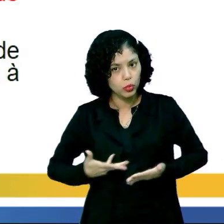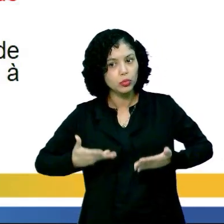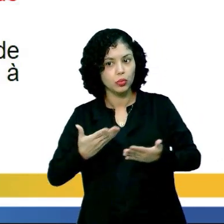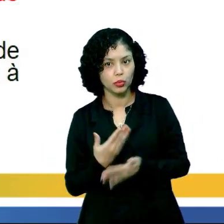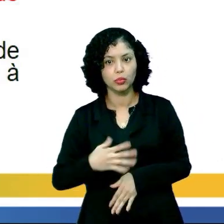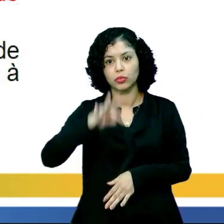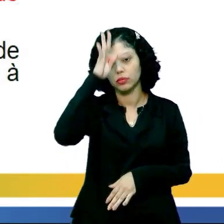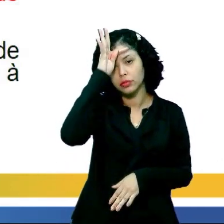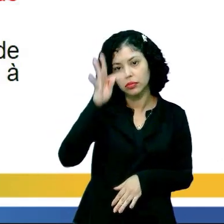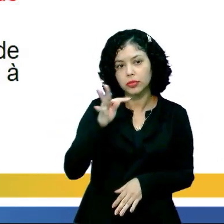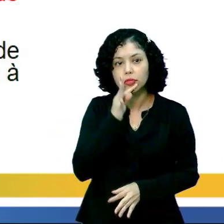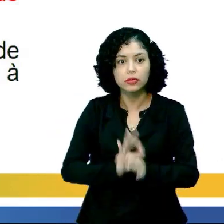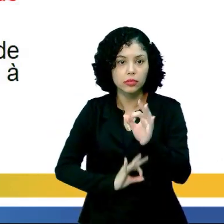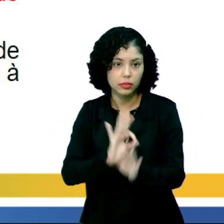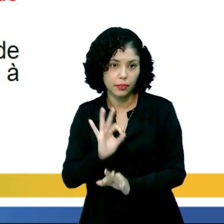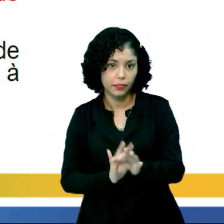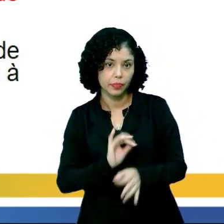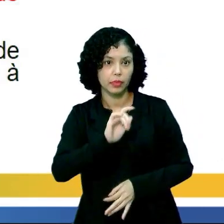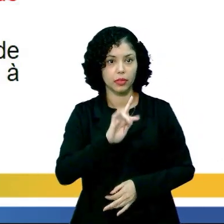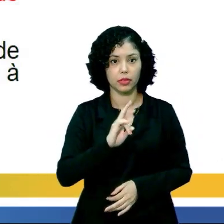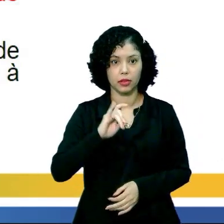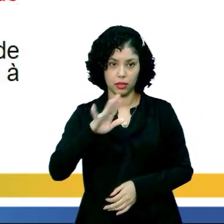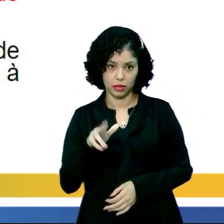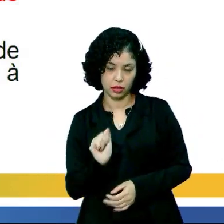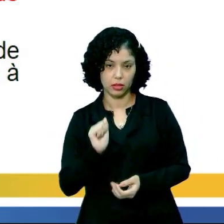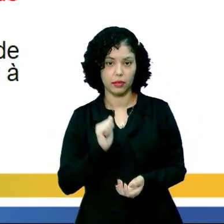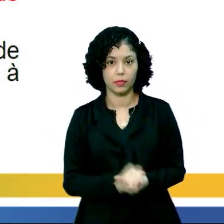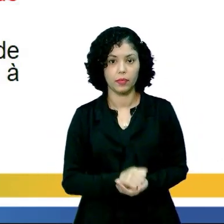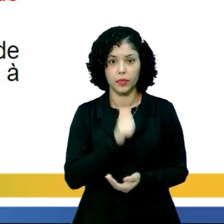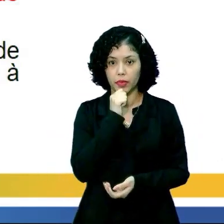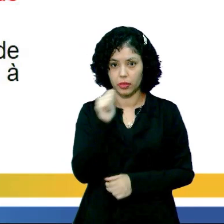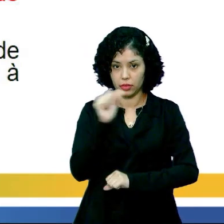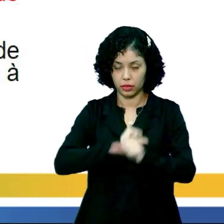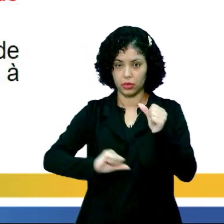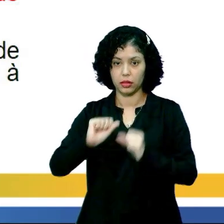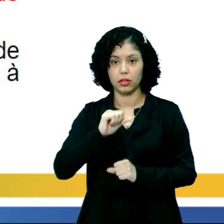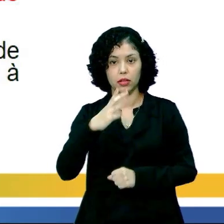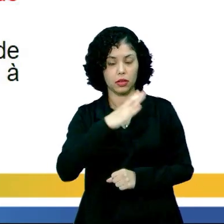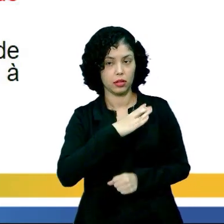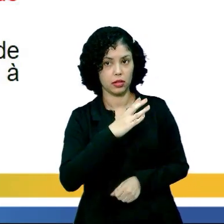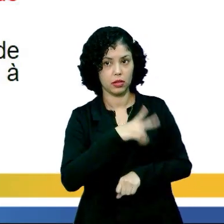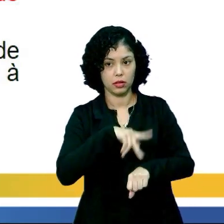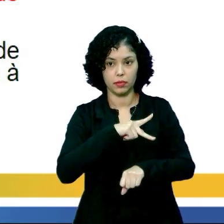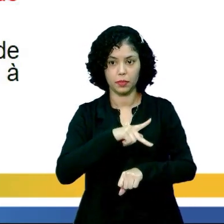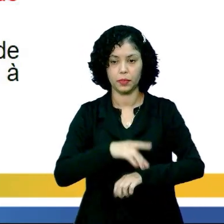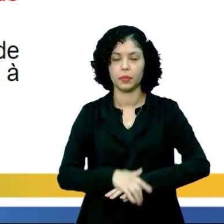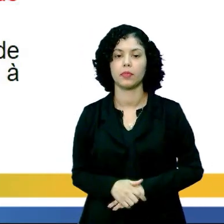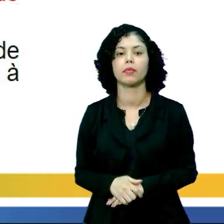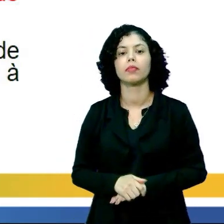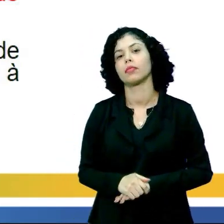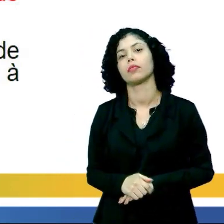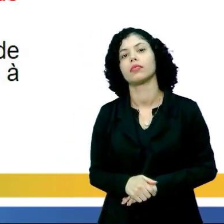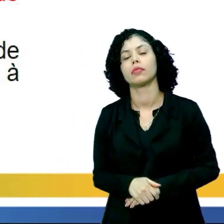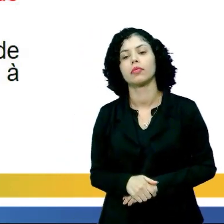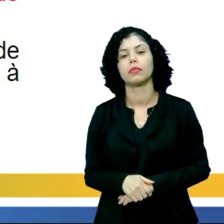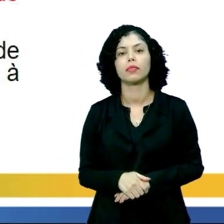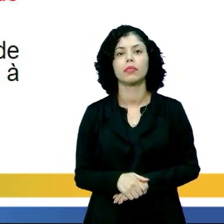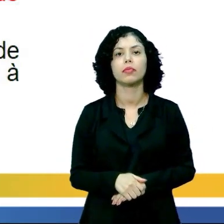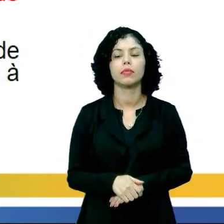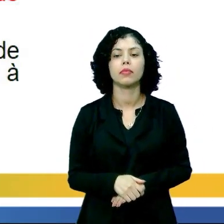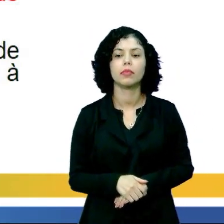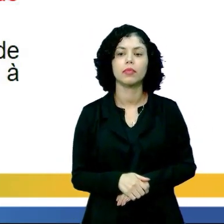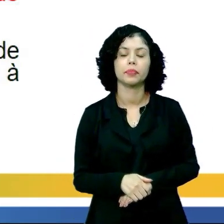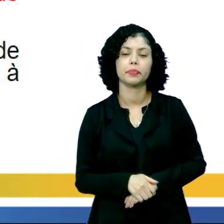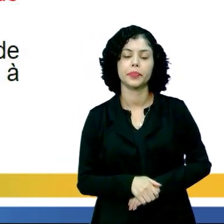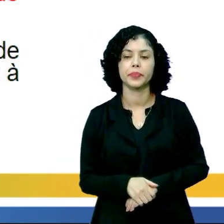preservação dos locais tradicionais do preparo do acaragé que estão ameaçados com as transformações urbanas do país.